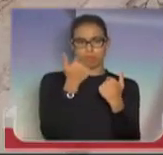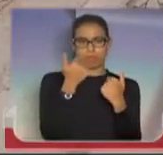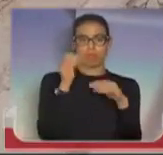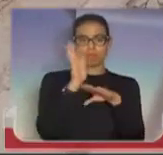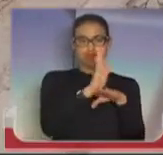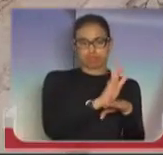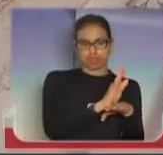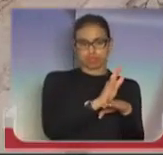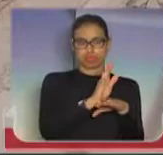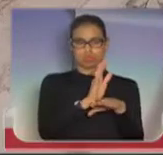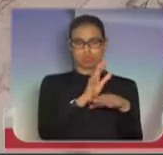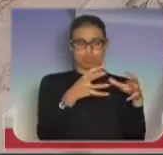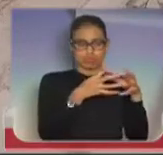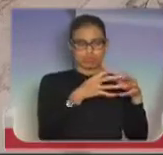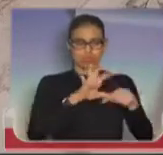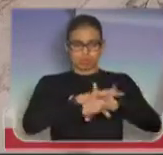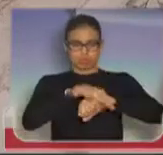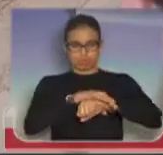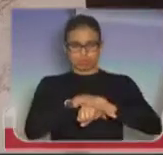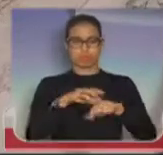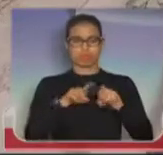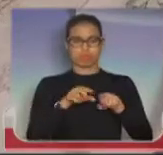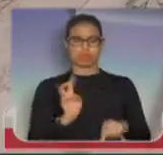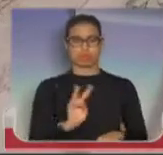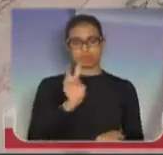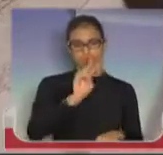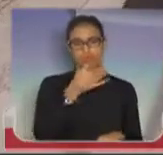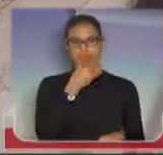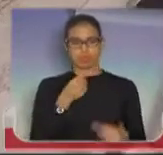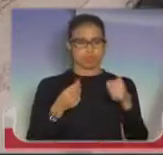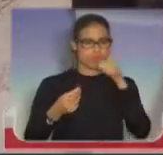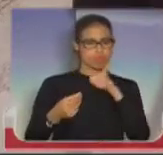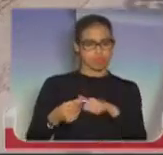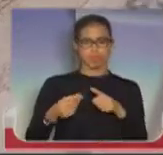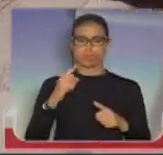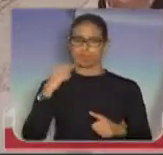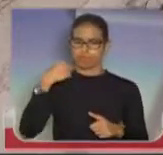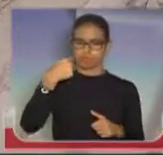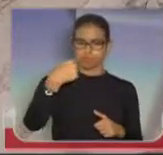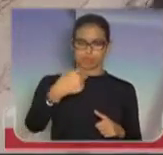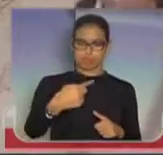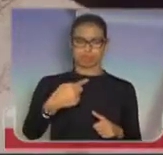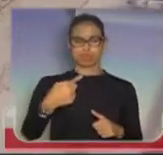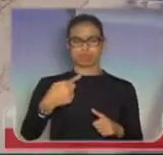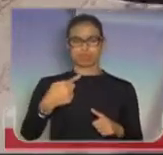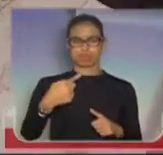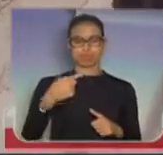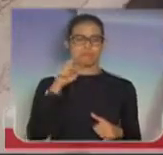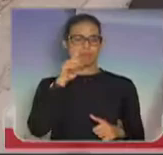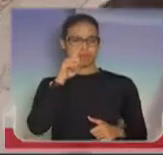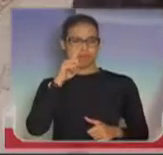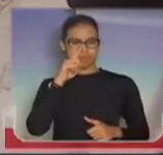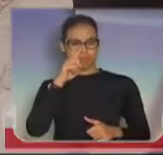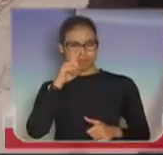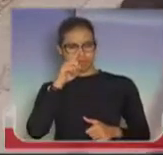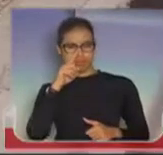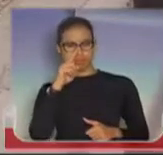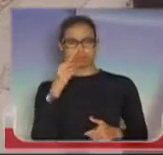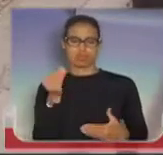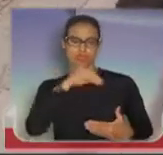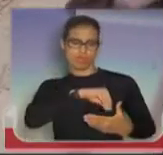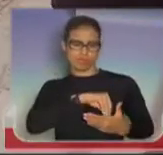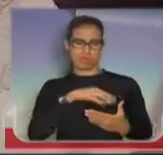segurança, valorização desses homens e mulheres que diariamente arriscam a vida por um salário de